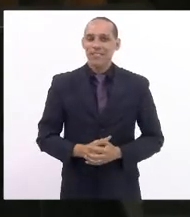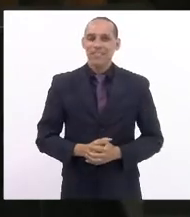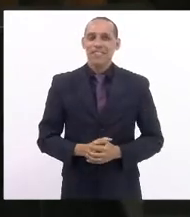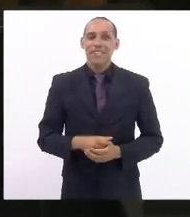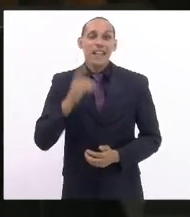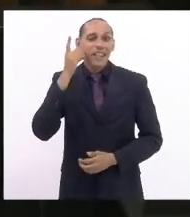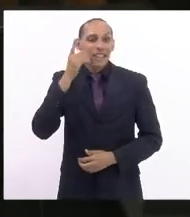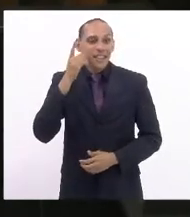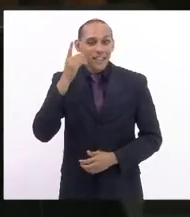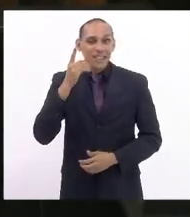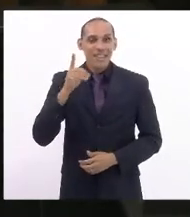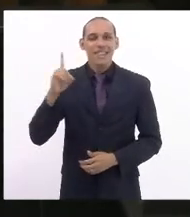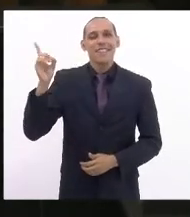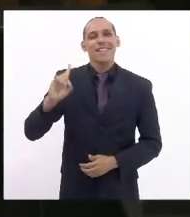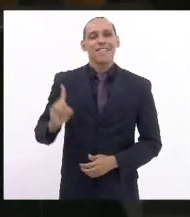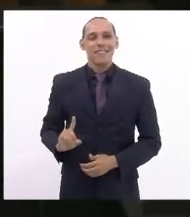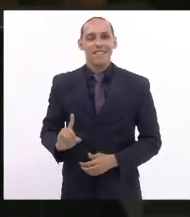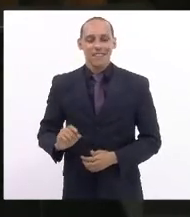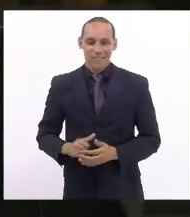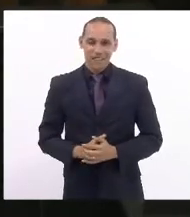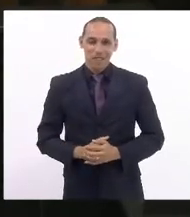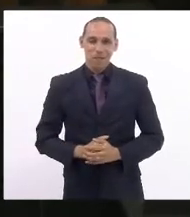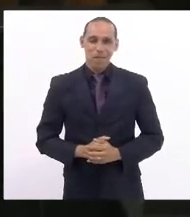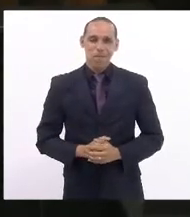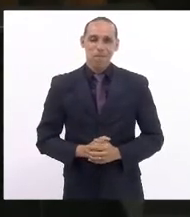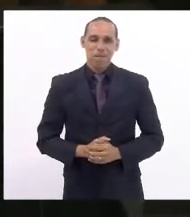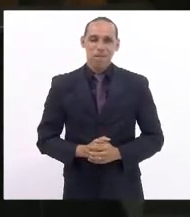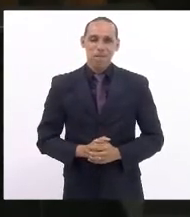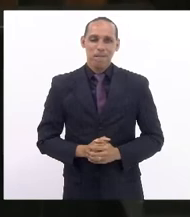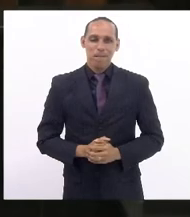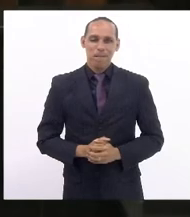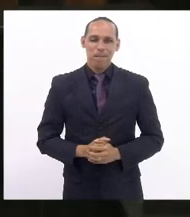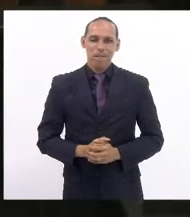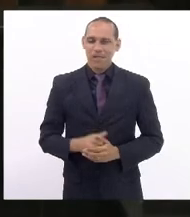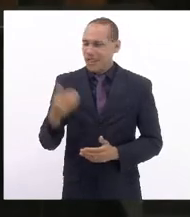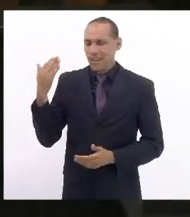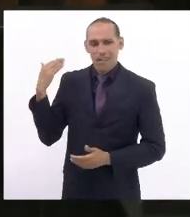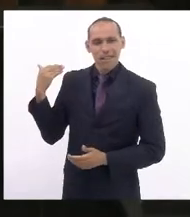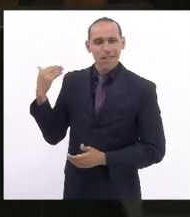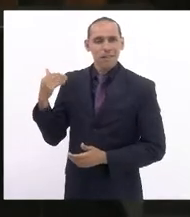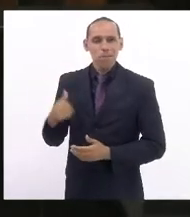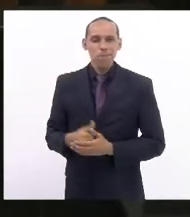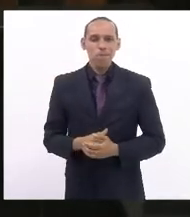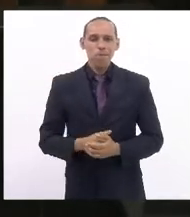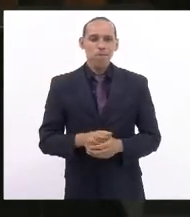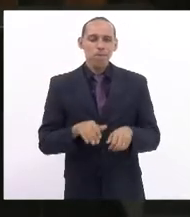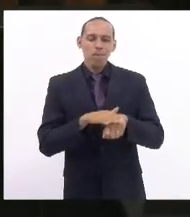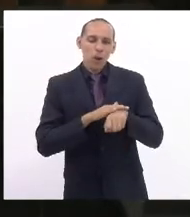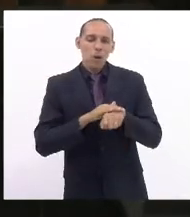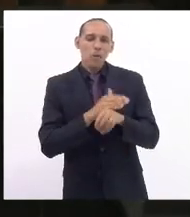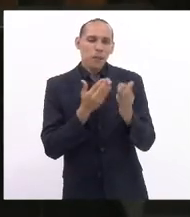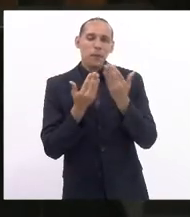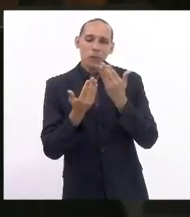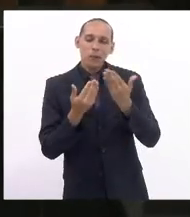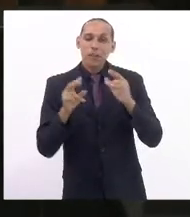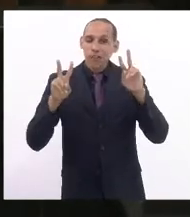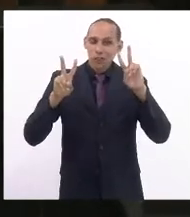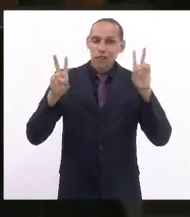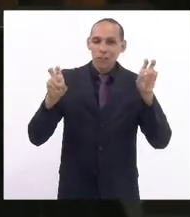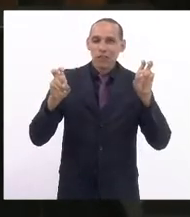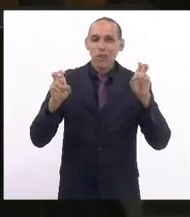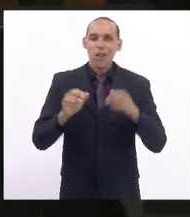deputada Dani, que ainda há pouco conversava comigo sobre as nossas